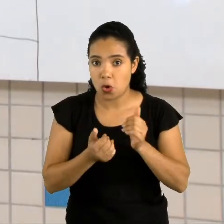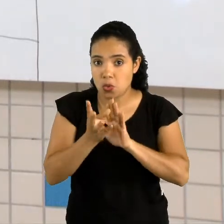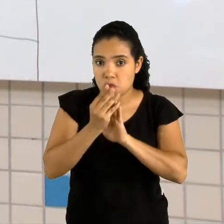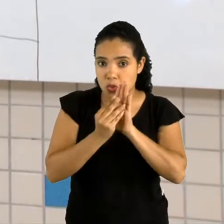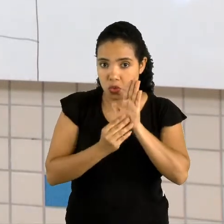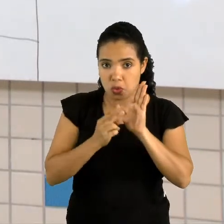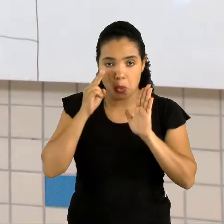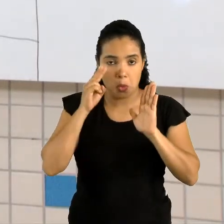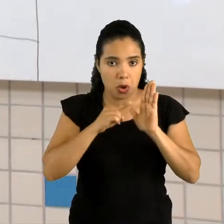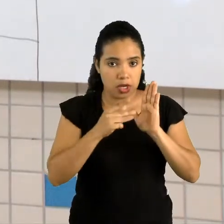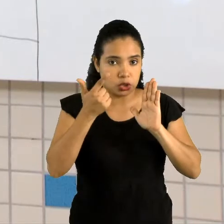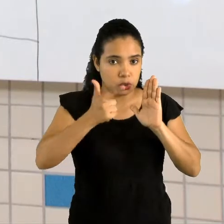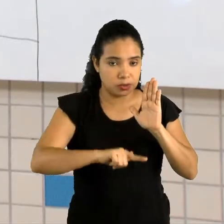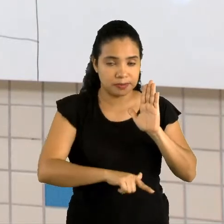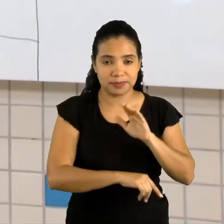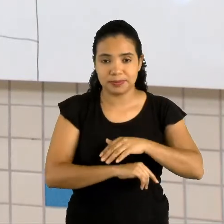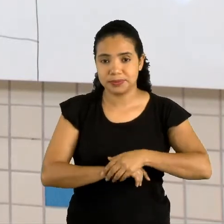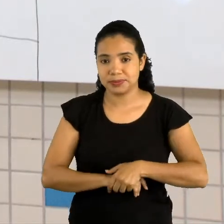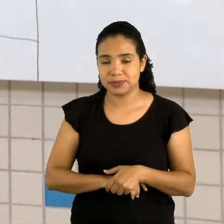Vamos ver se você está craque.